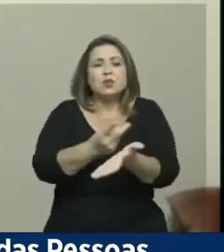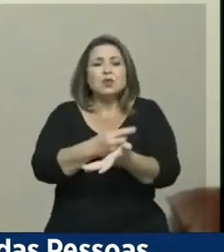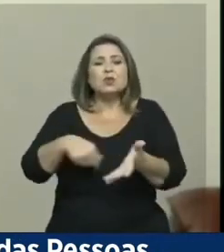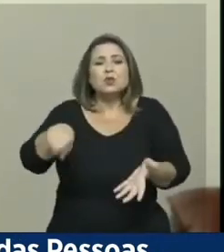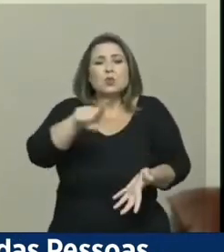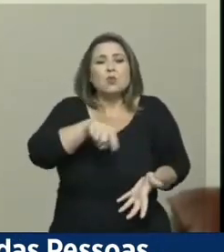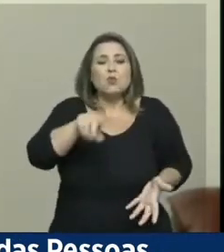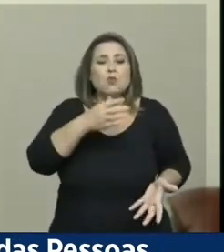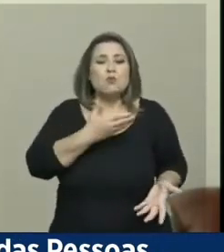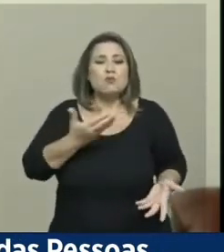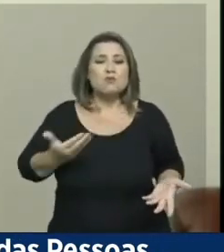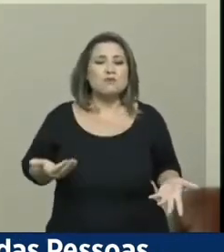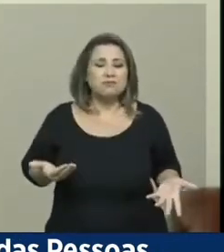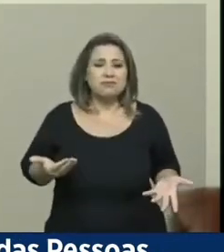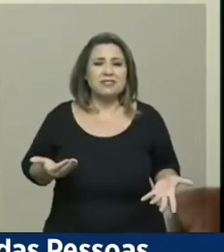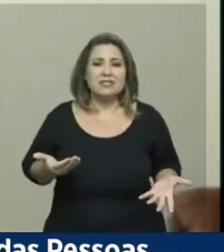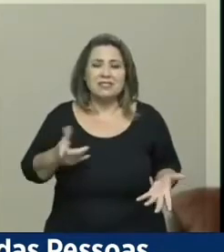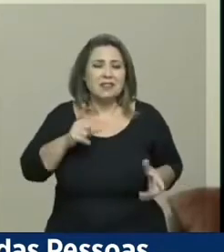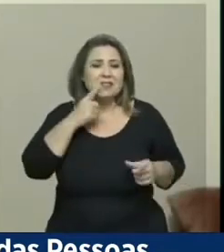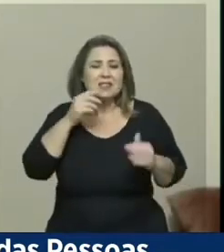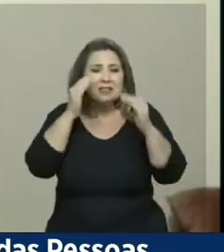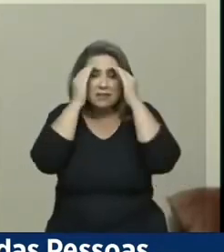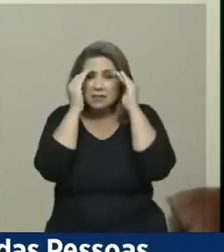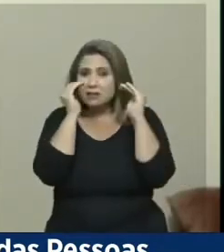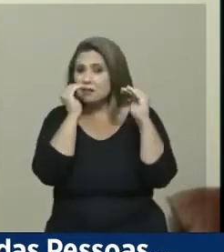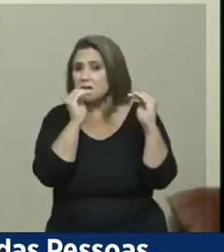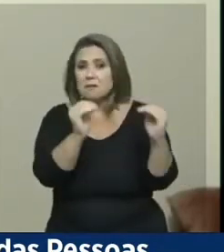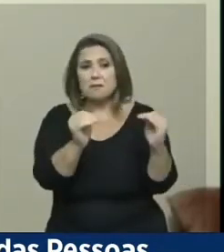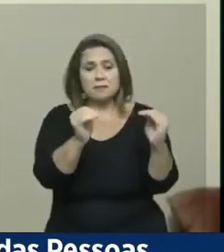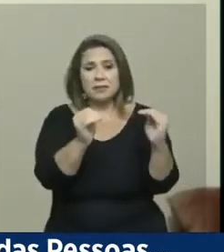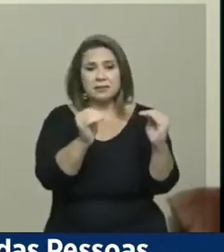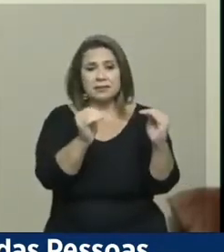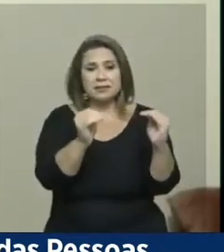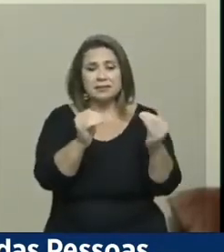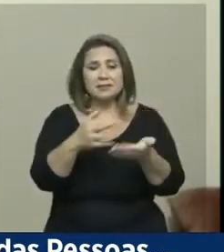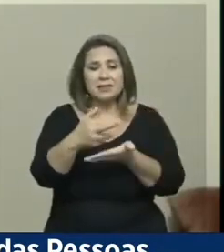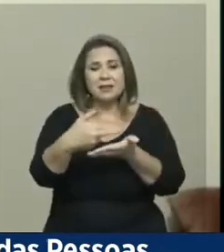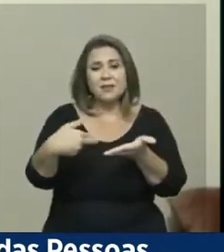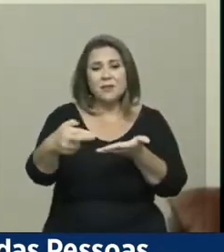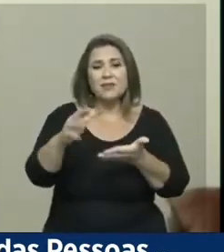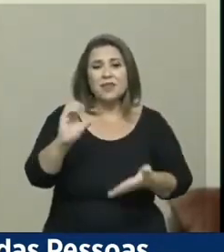brasileiro como descumpridor de um dispositivo da Convenção.